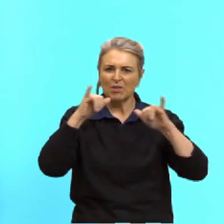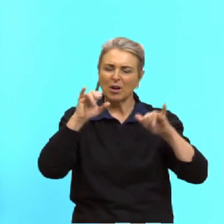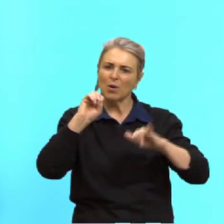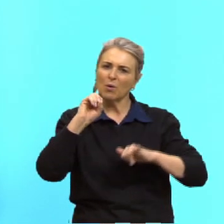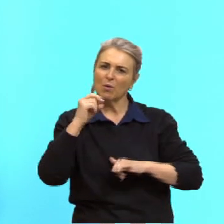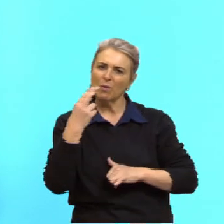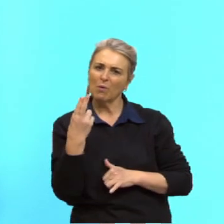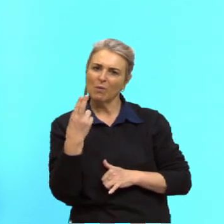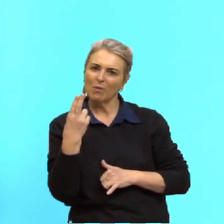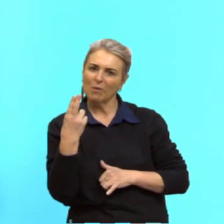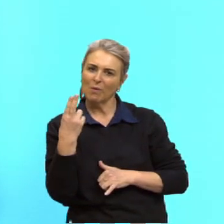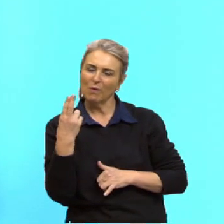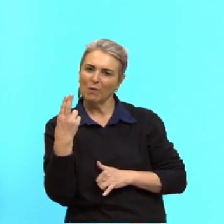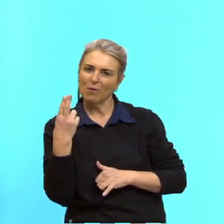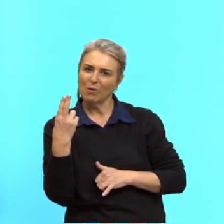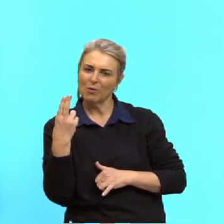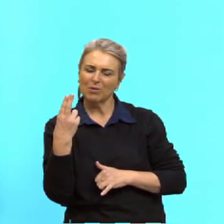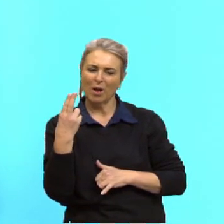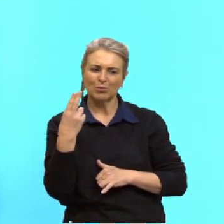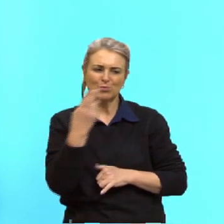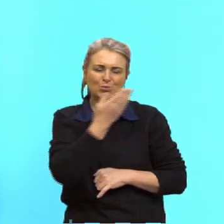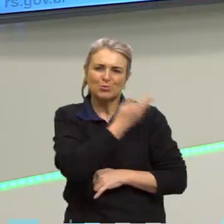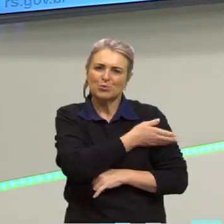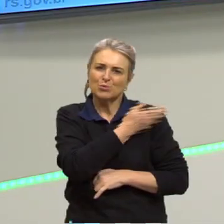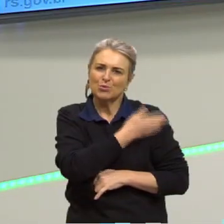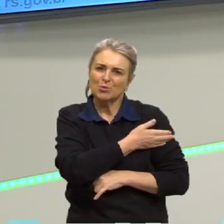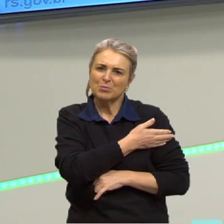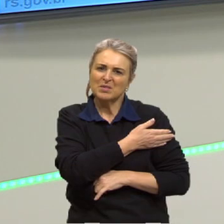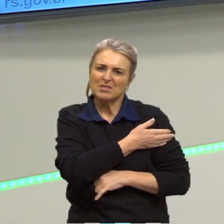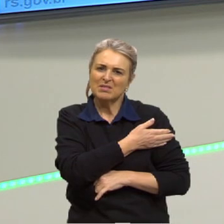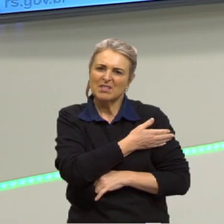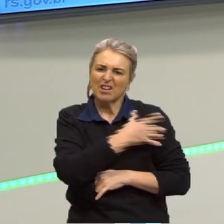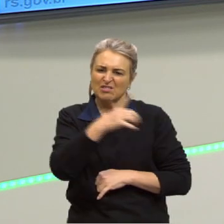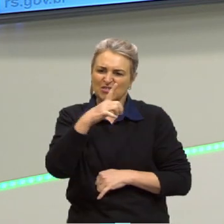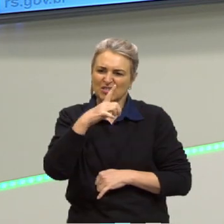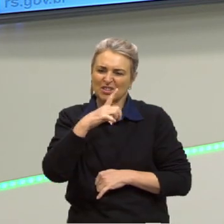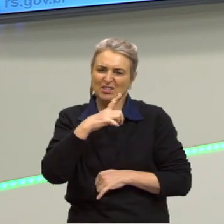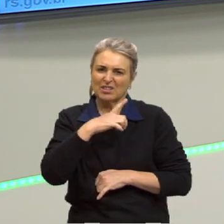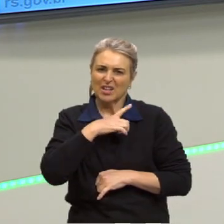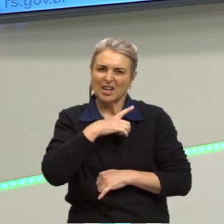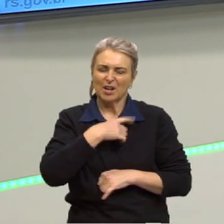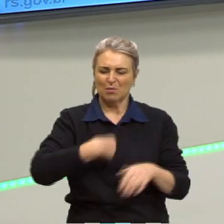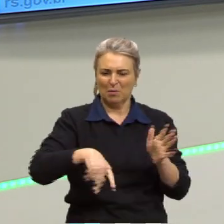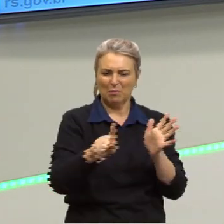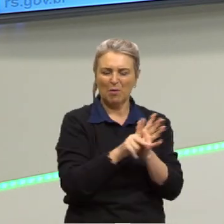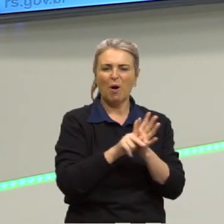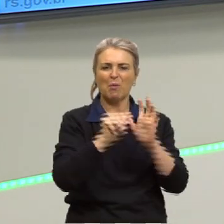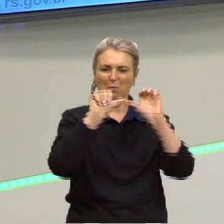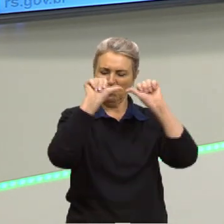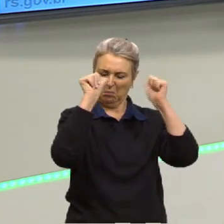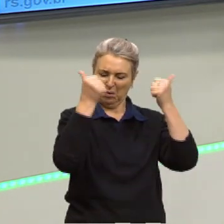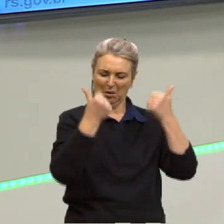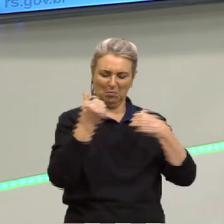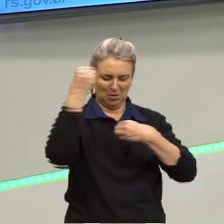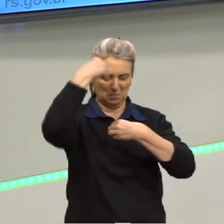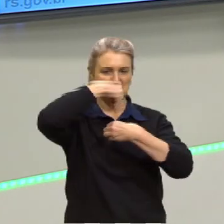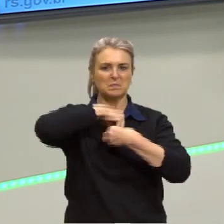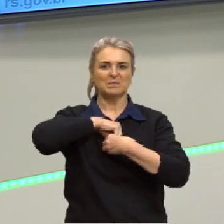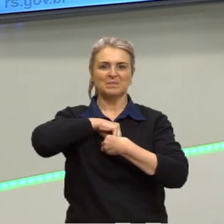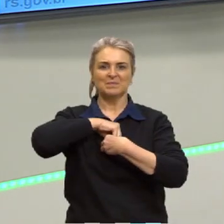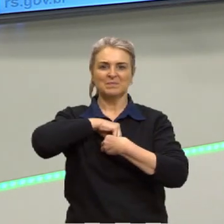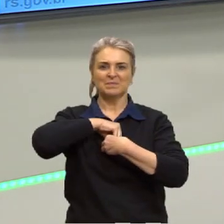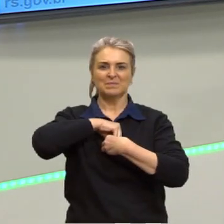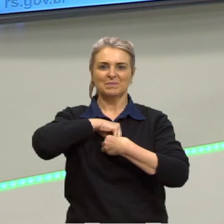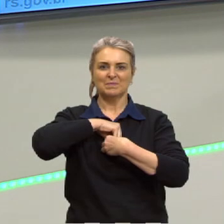nesses hábitos existirem? É essa cobrança que já existe sobre